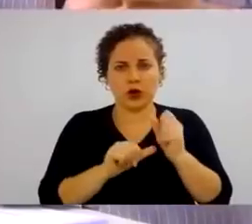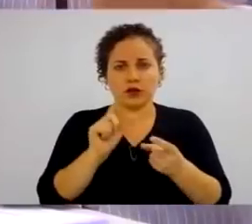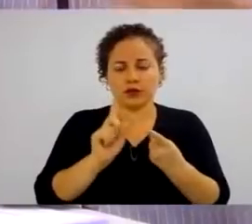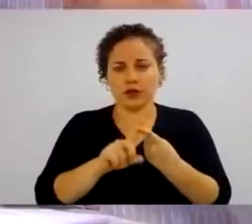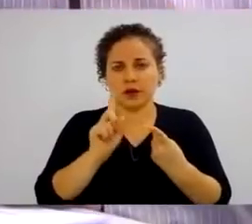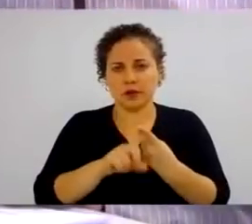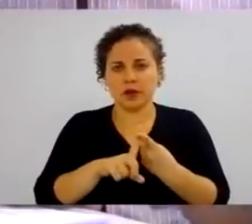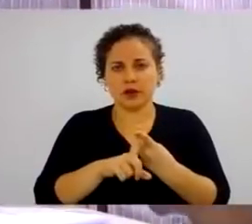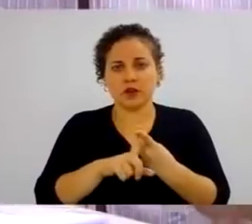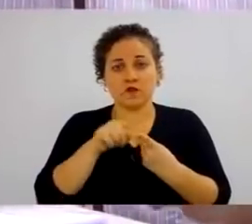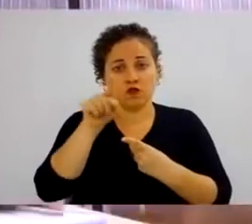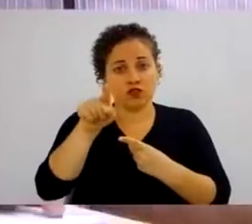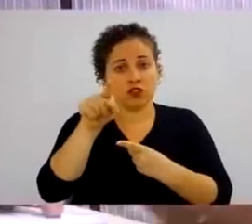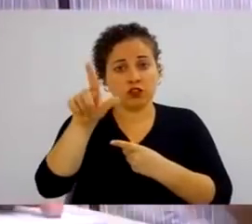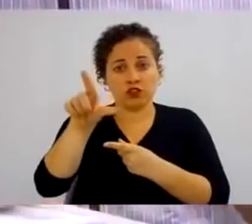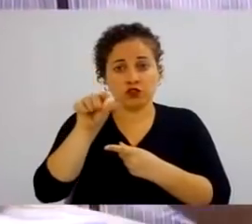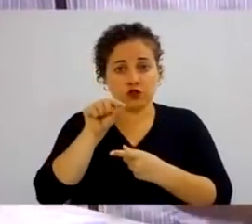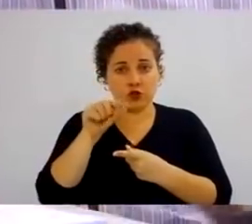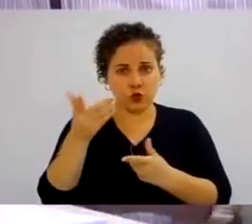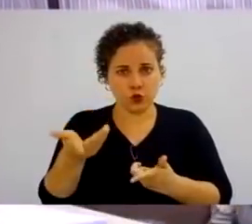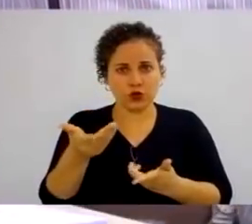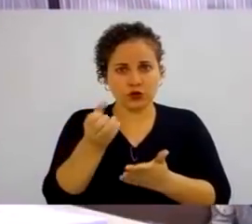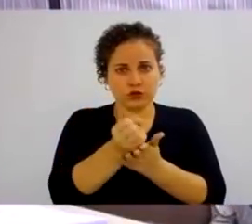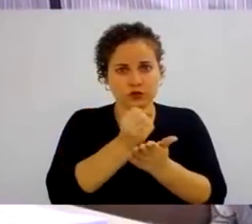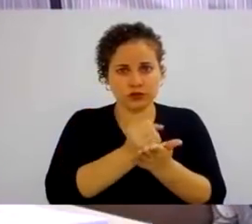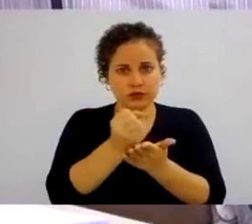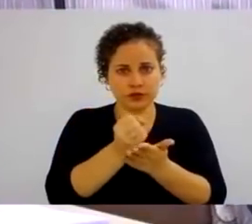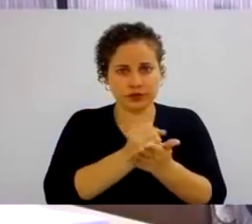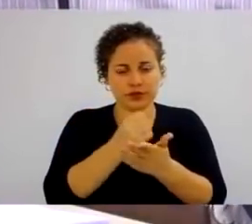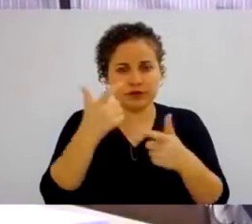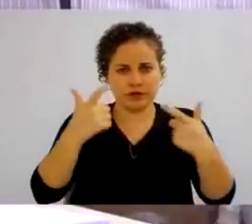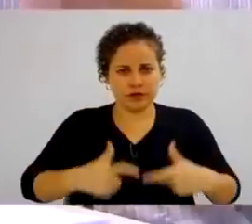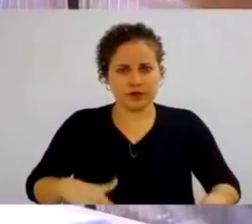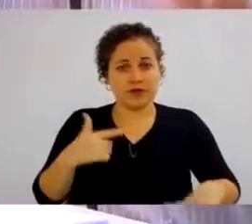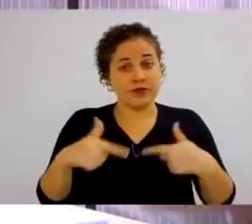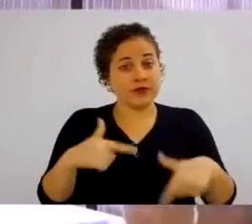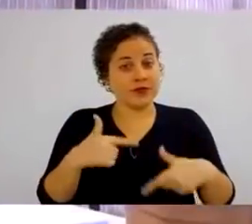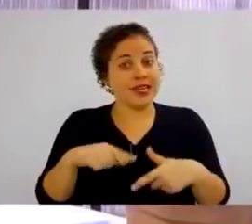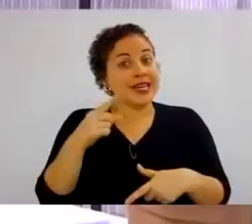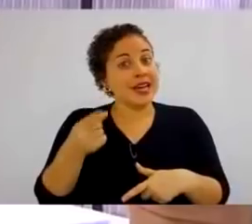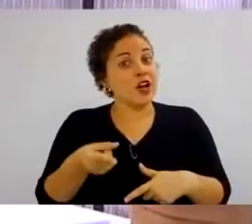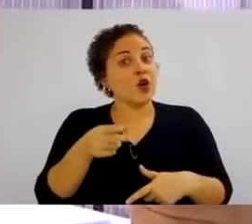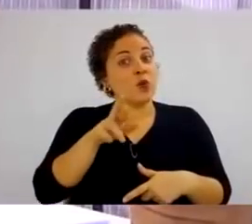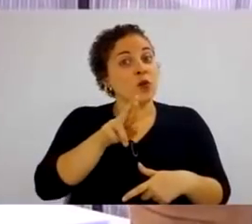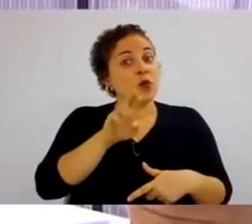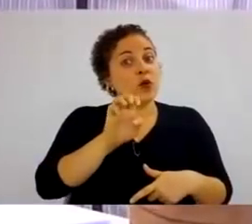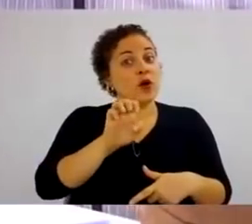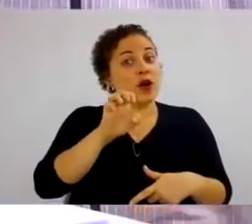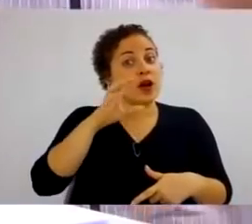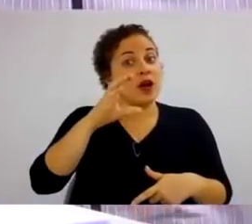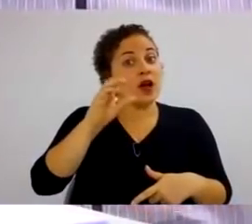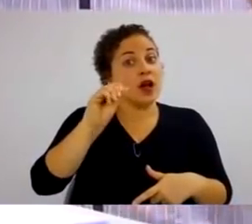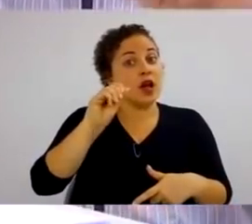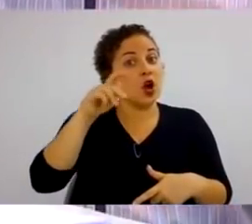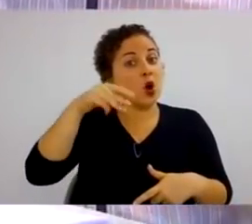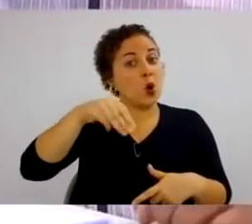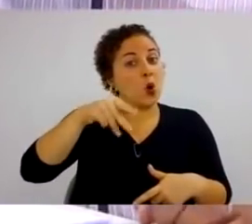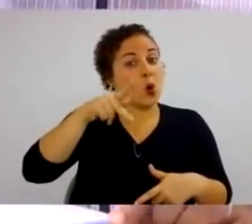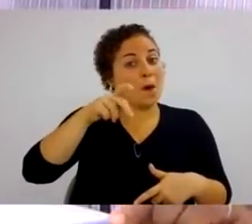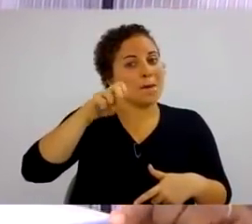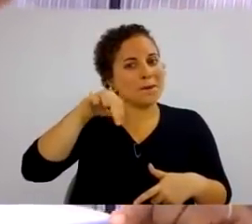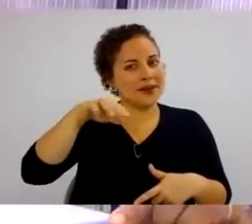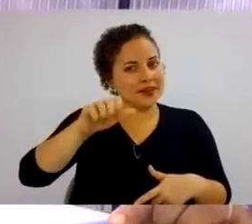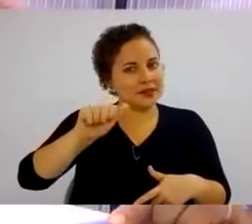Você está sendo contratado e para ocupar tal cargo. E como recompensa do cargo que você está executando e das